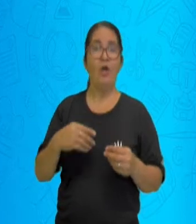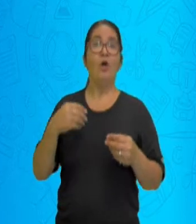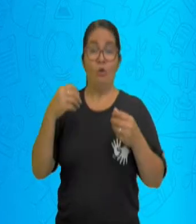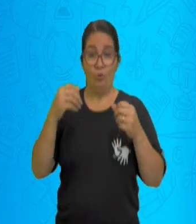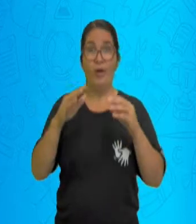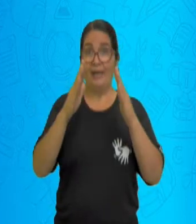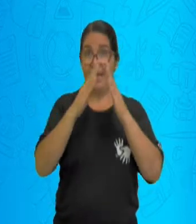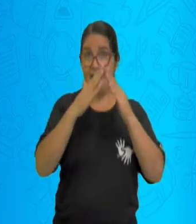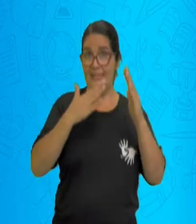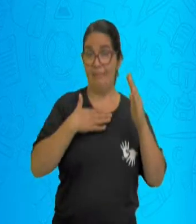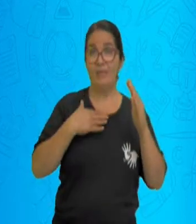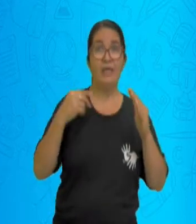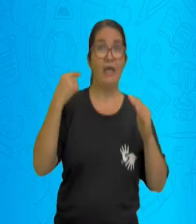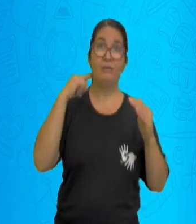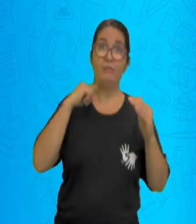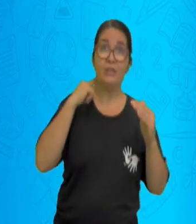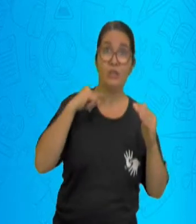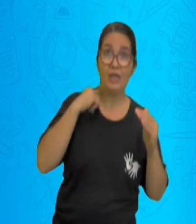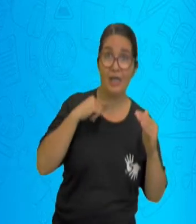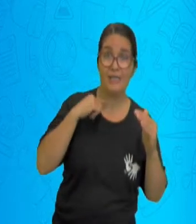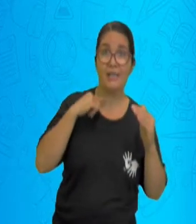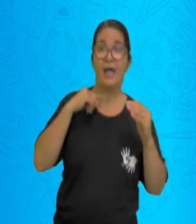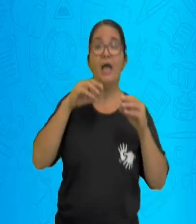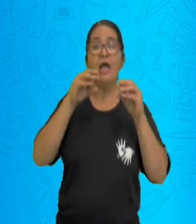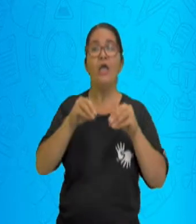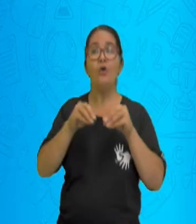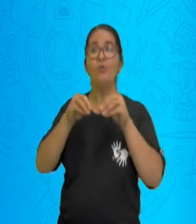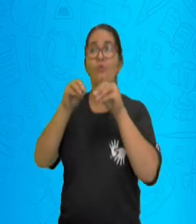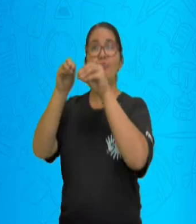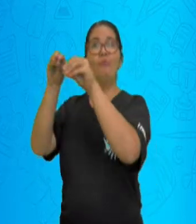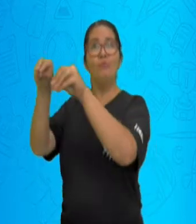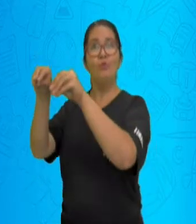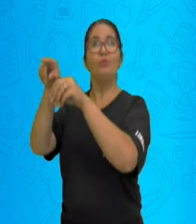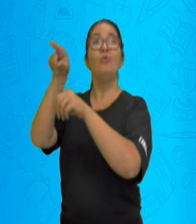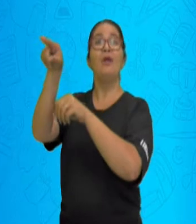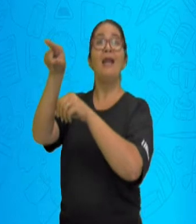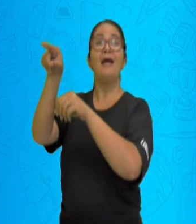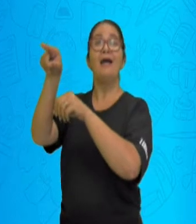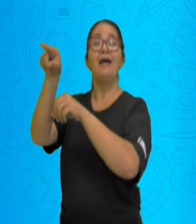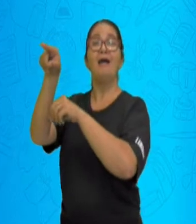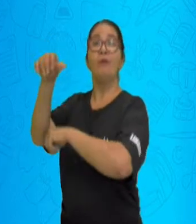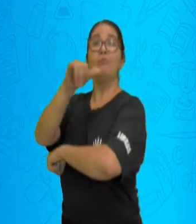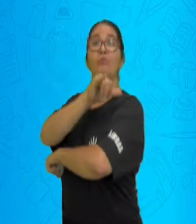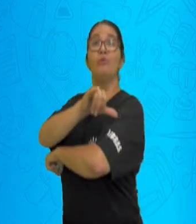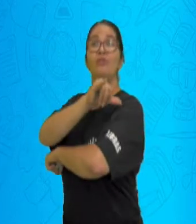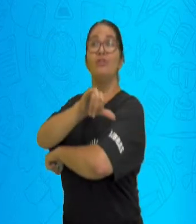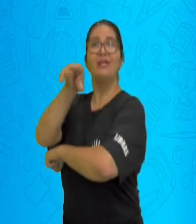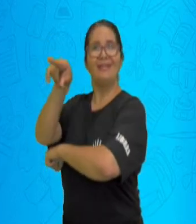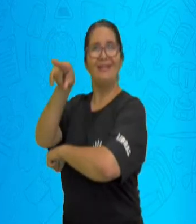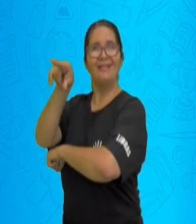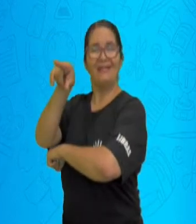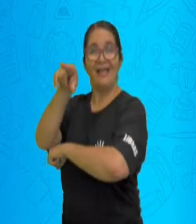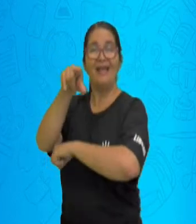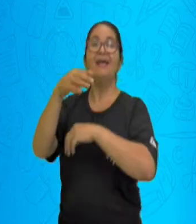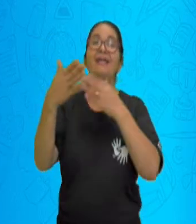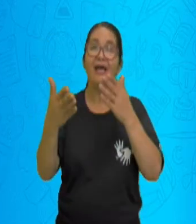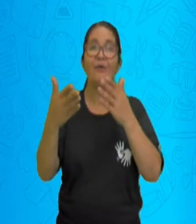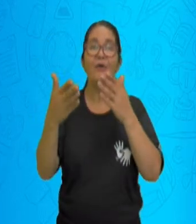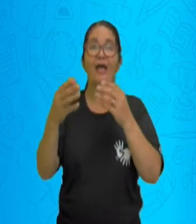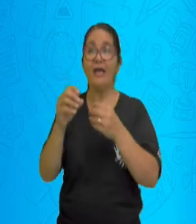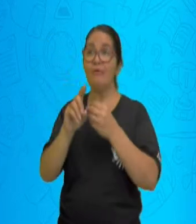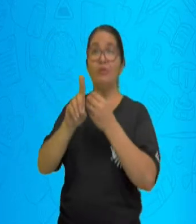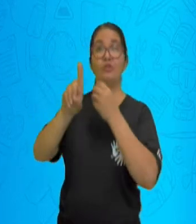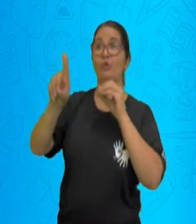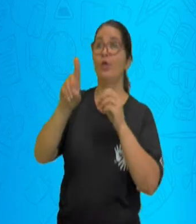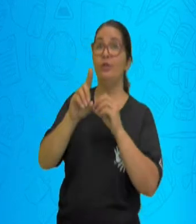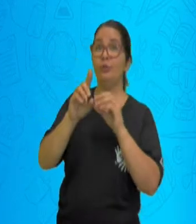temporárias. Então, quando eu falo assim que eu estou migrando, eu estou, por exemplo, saindo do meu estado de Minas Gerais